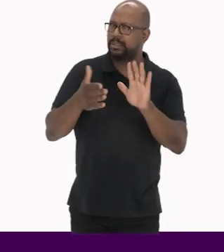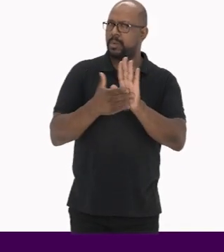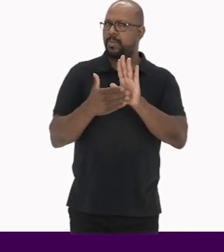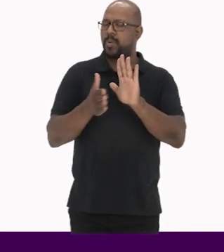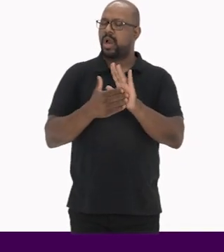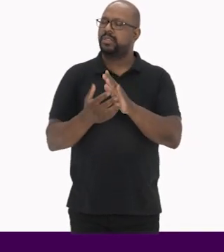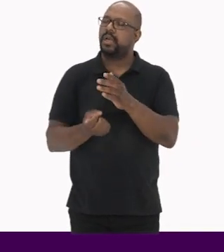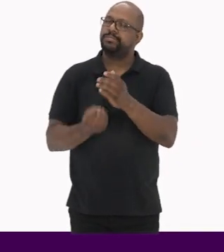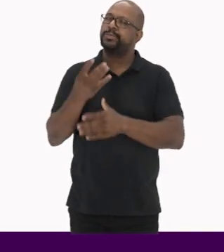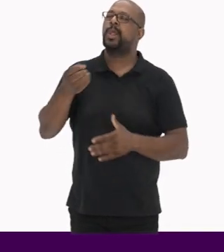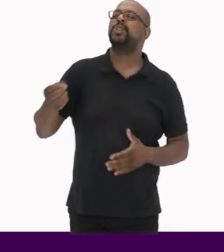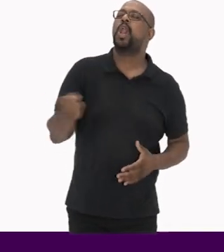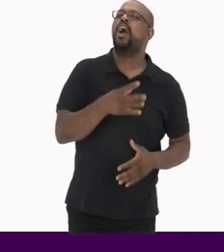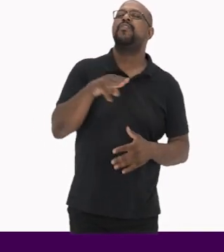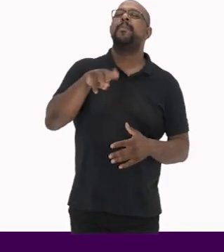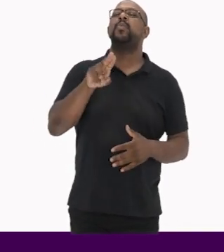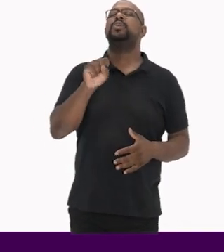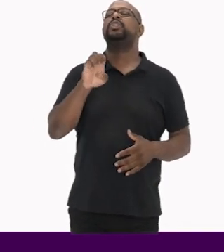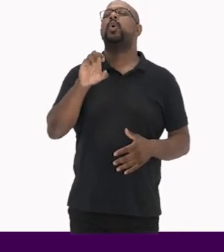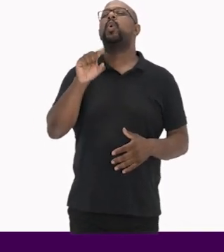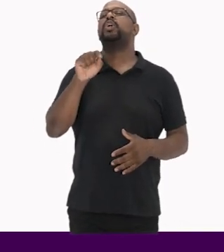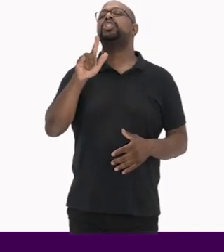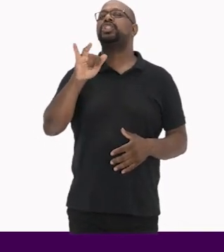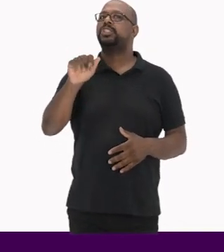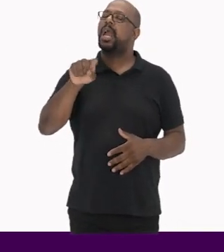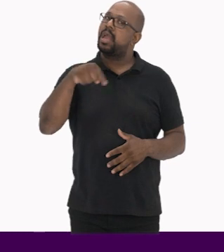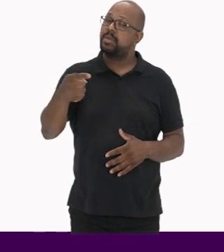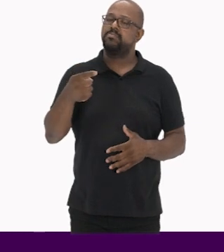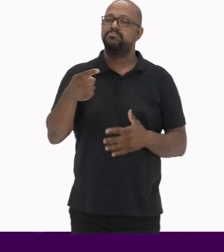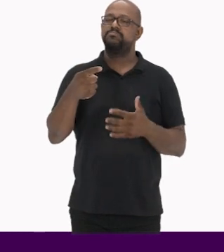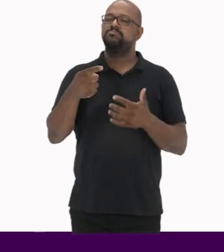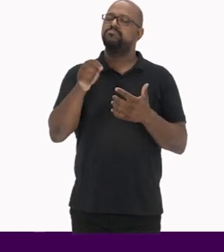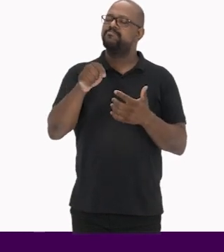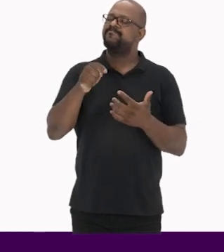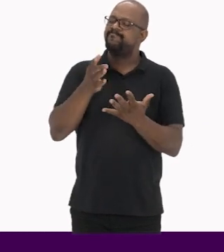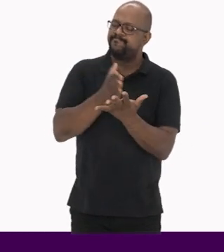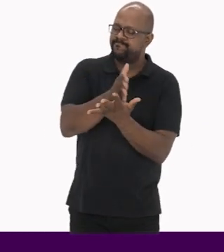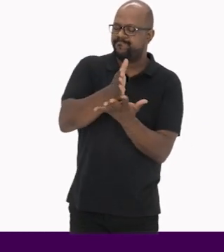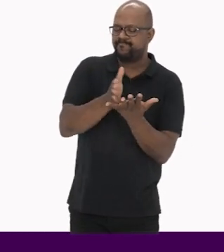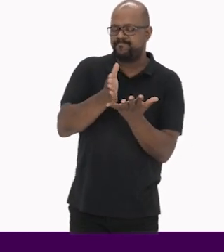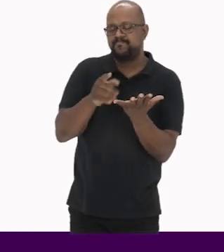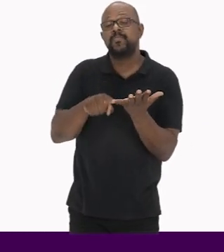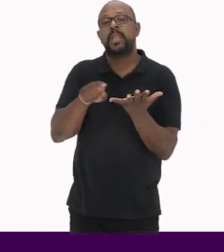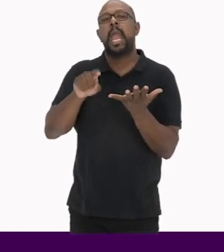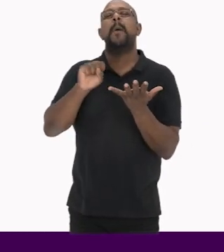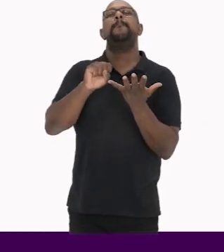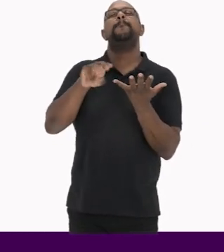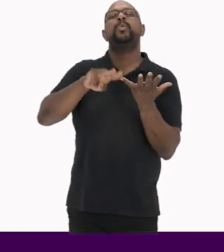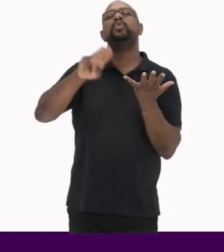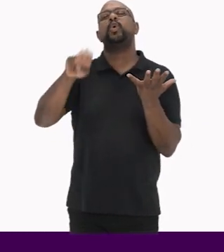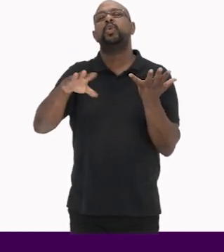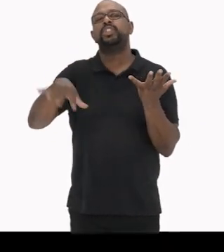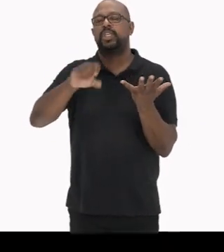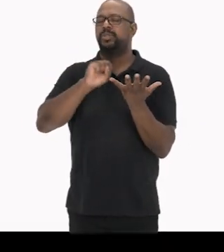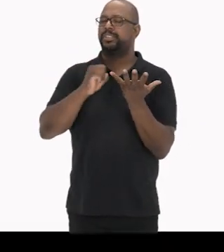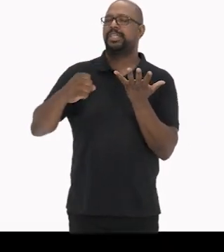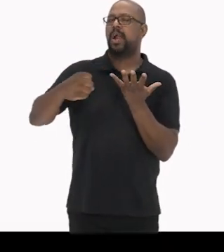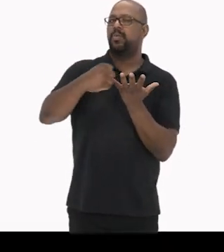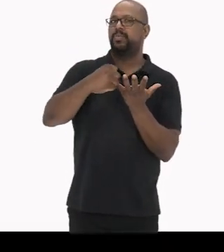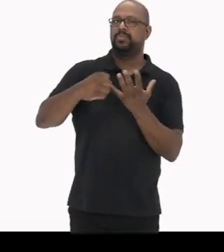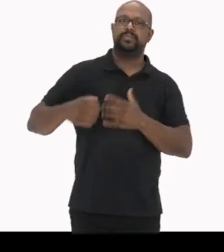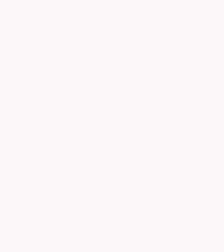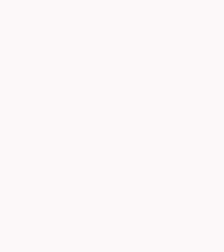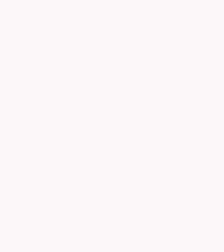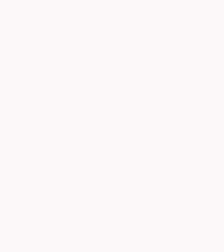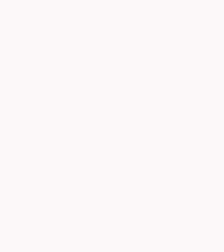propostas Nascia a nova museologia E um de seus braços importantes A museologia social Foto de pessoas